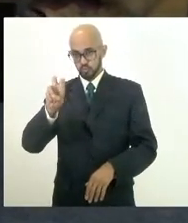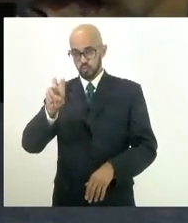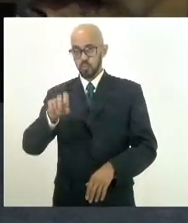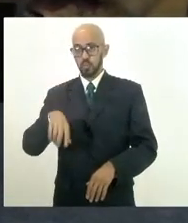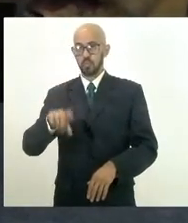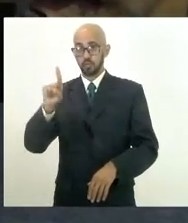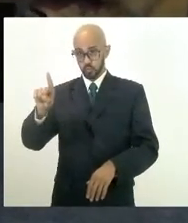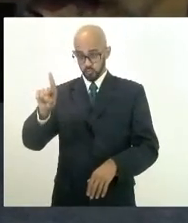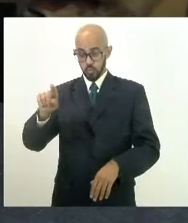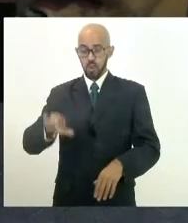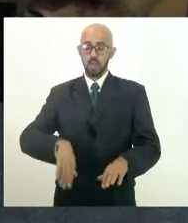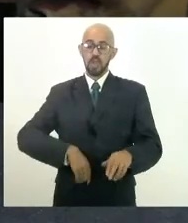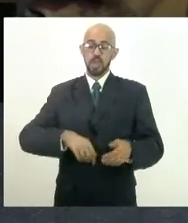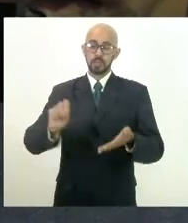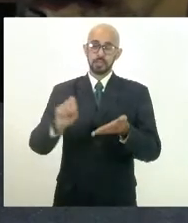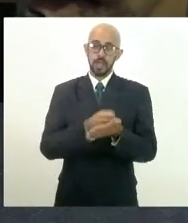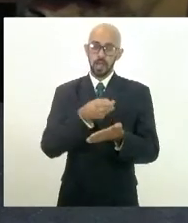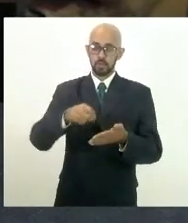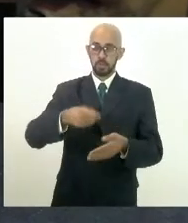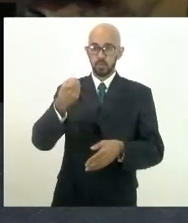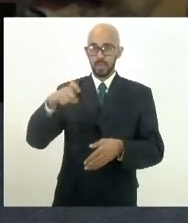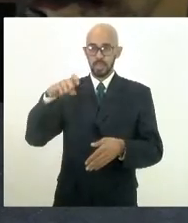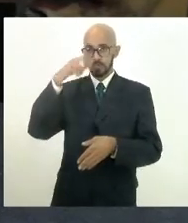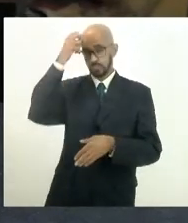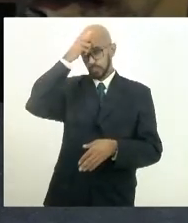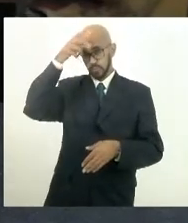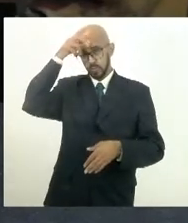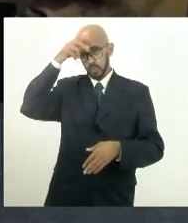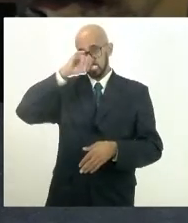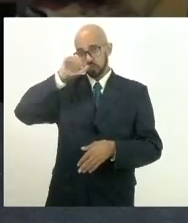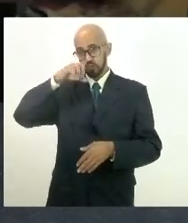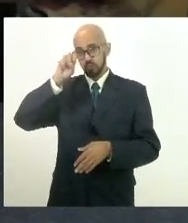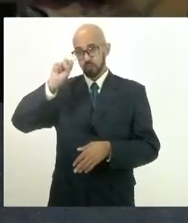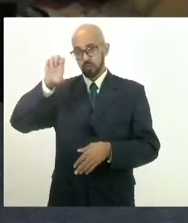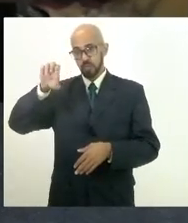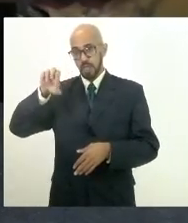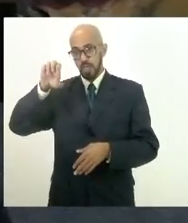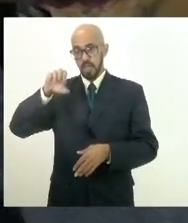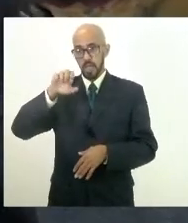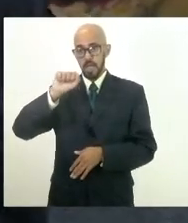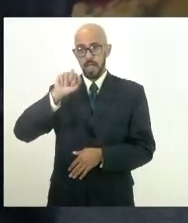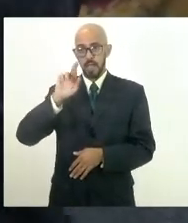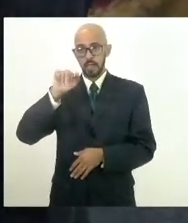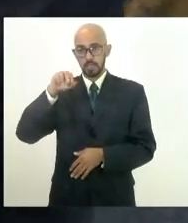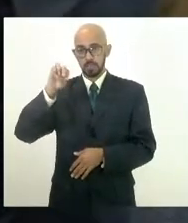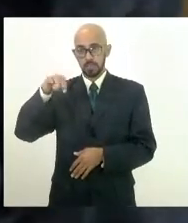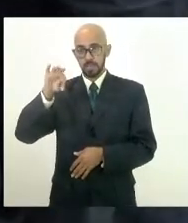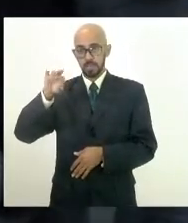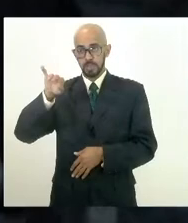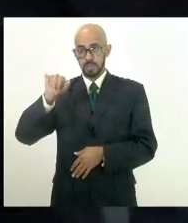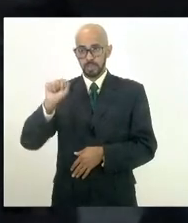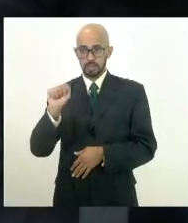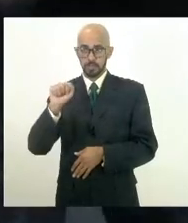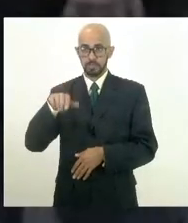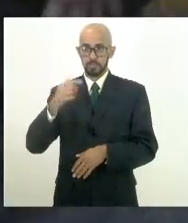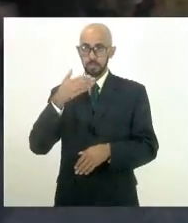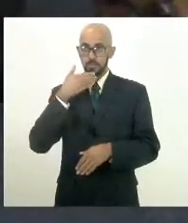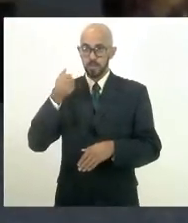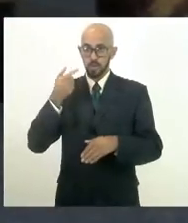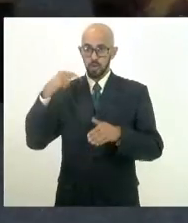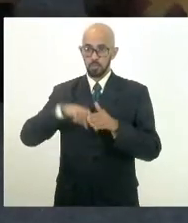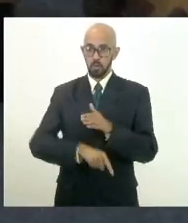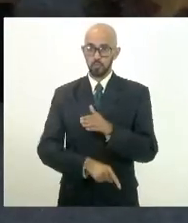Arimatea Oliveira, no sentido de melhor aprofundar essa discussão,